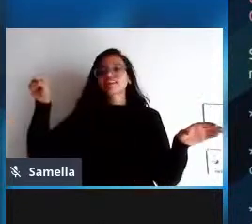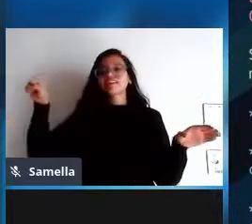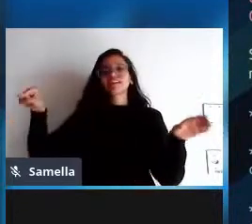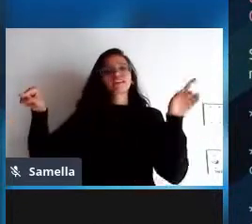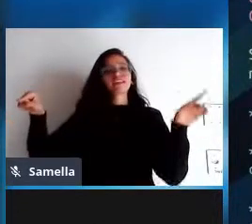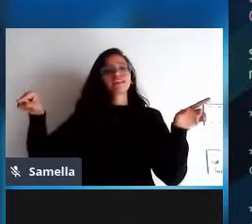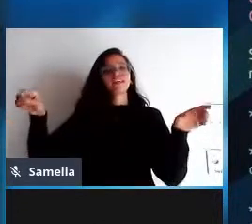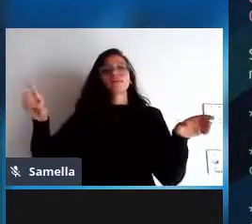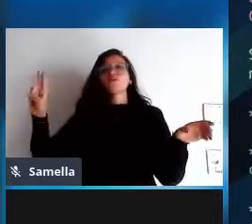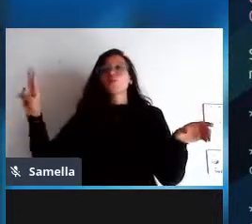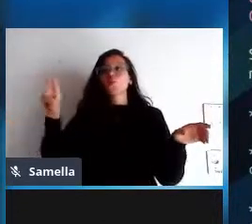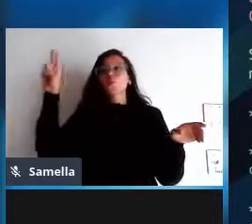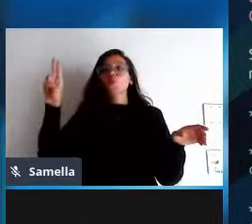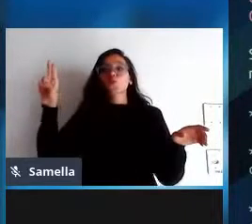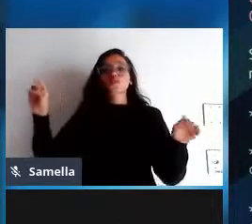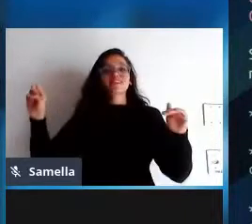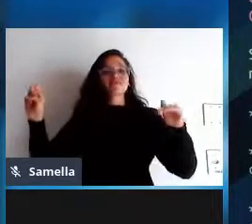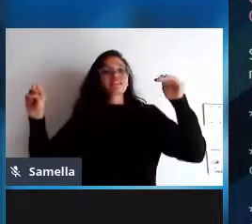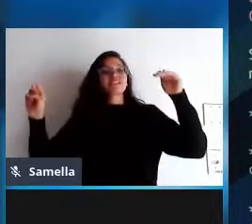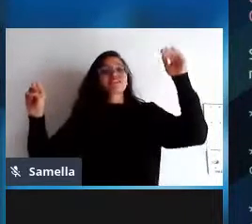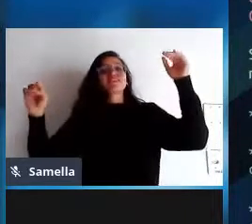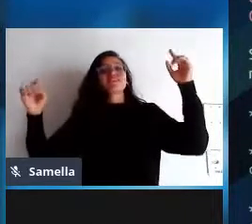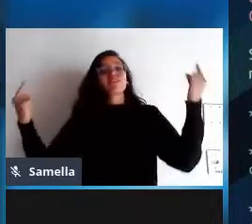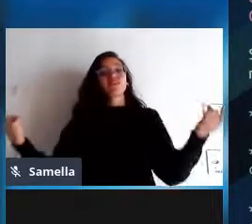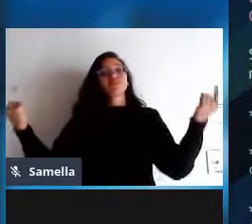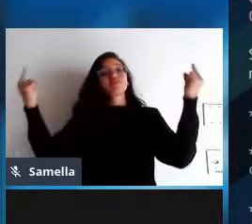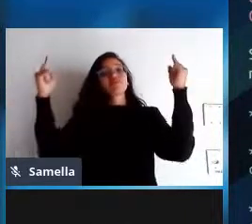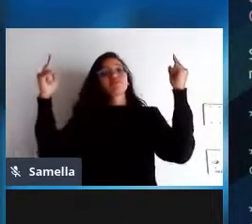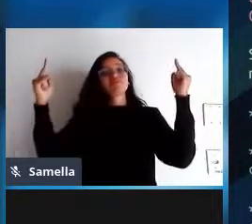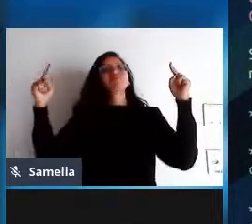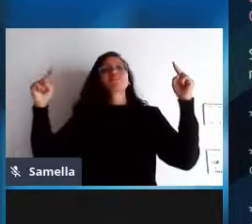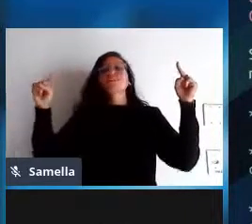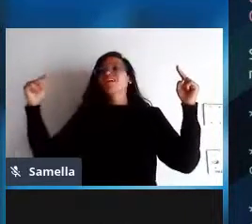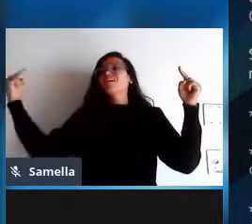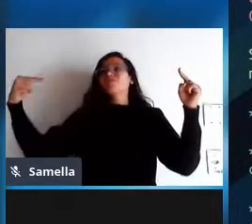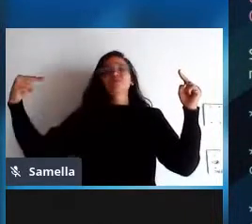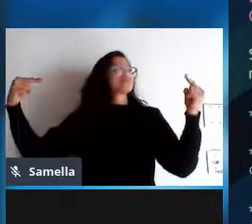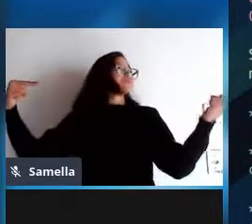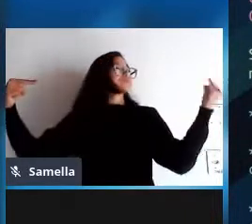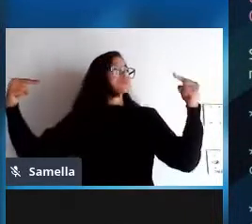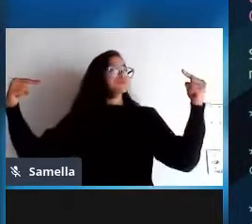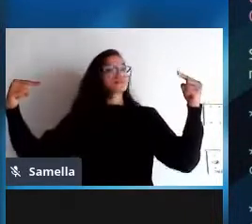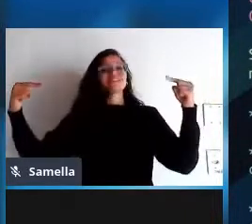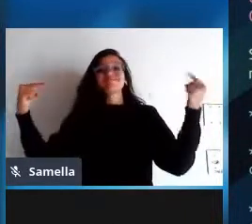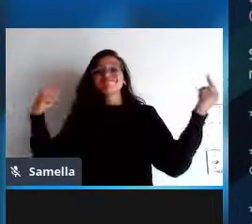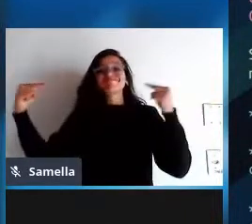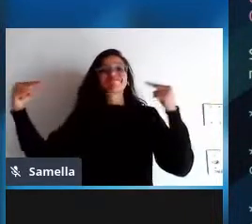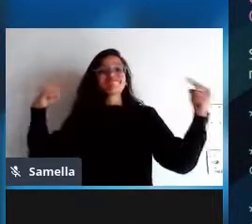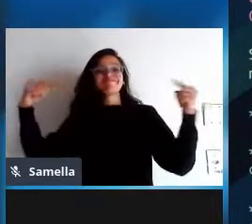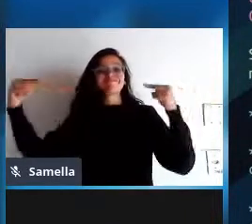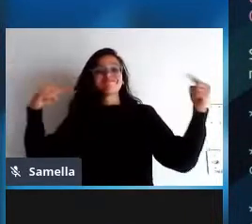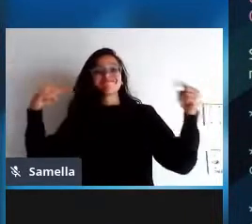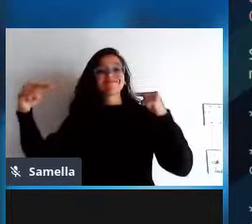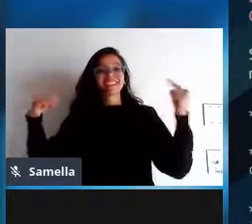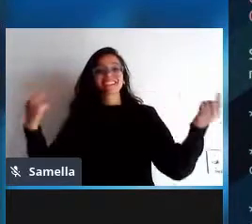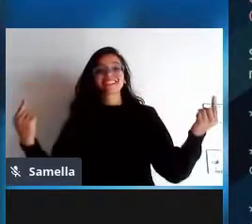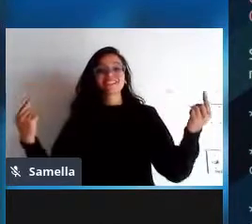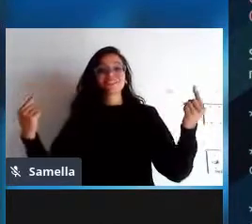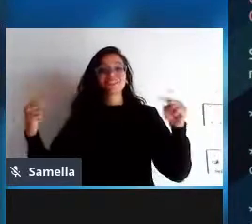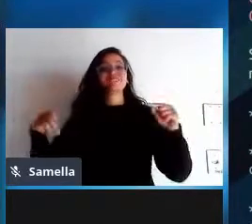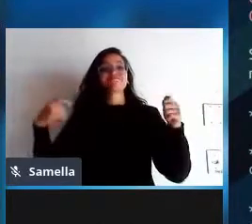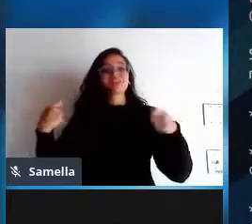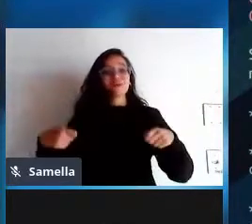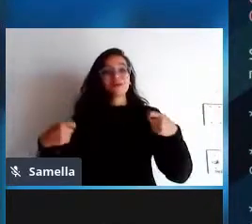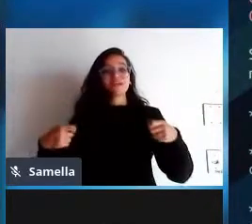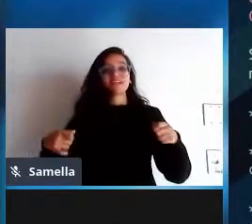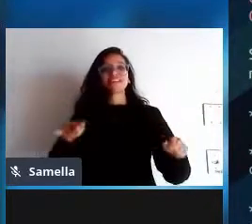faz ou fala do lado do usuário contraria a comunidade em relação aos projetos eu dou um